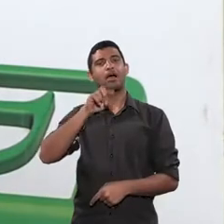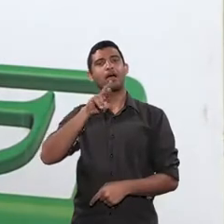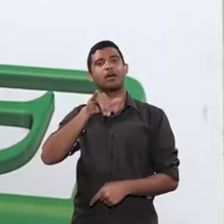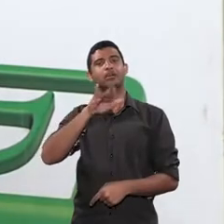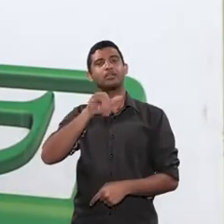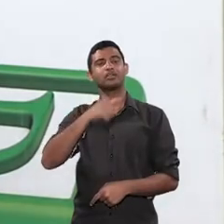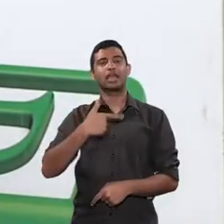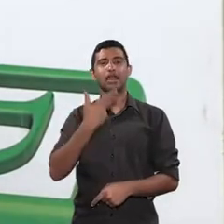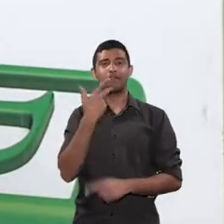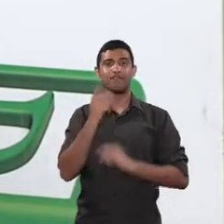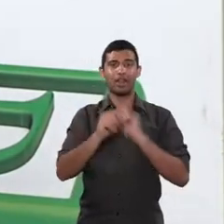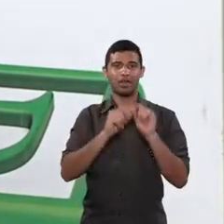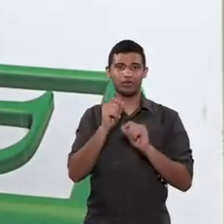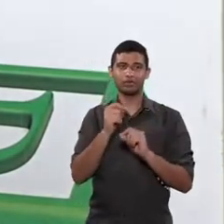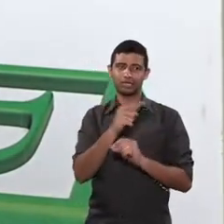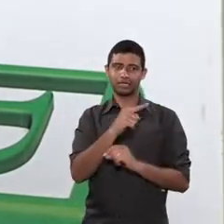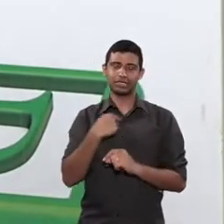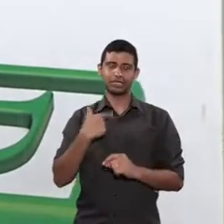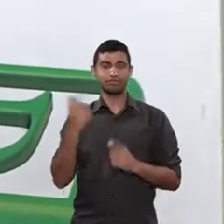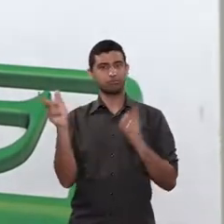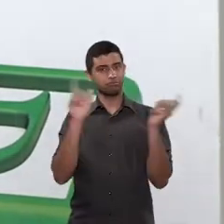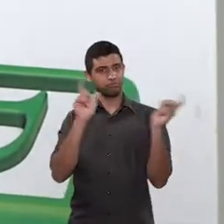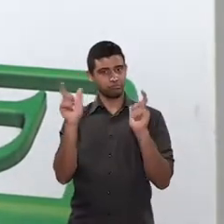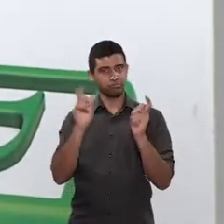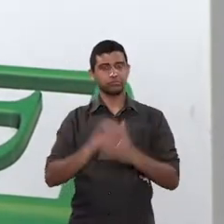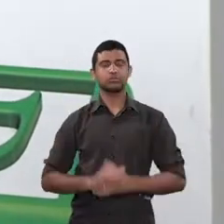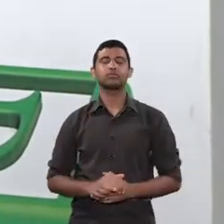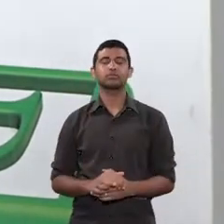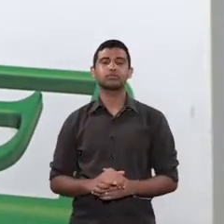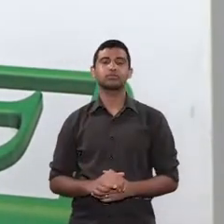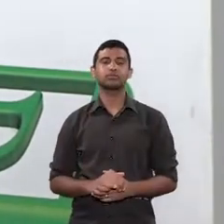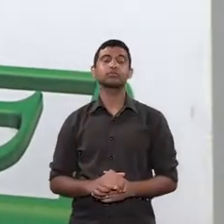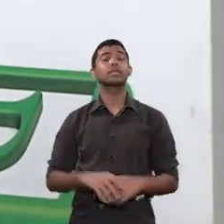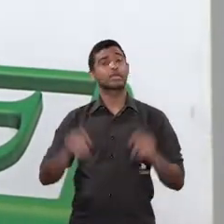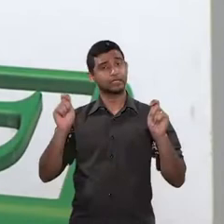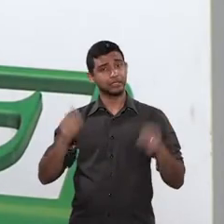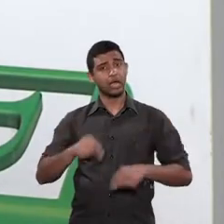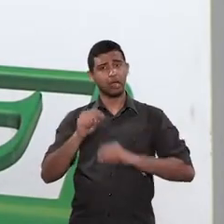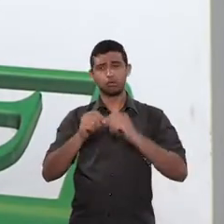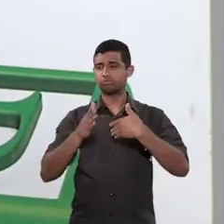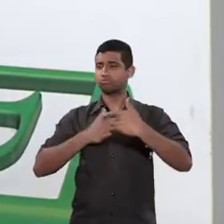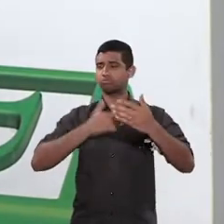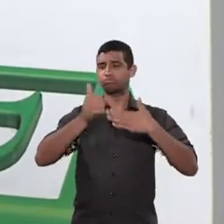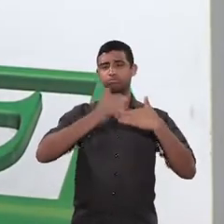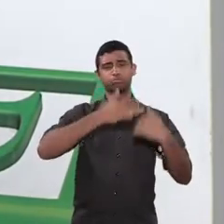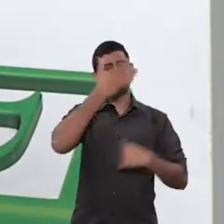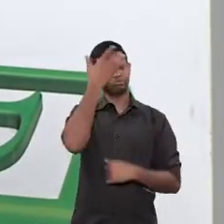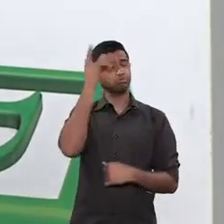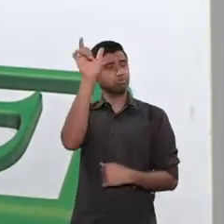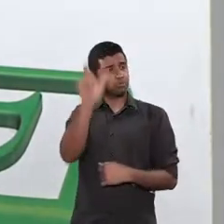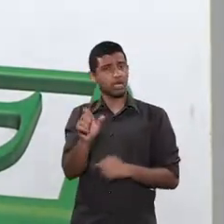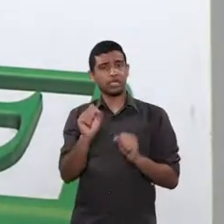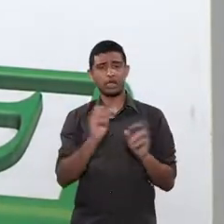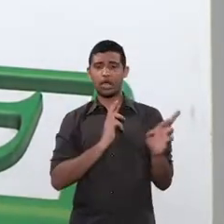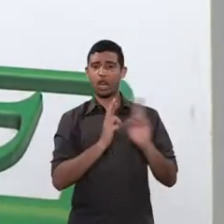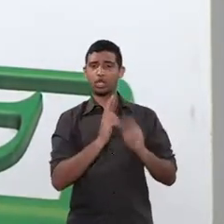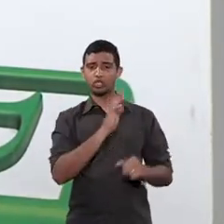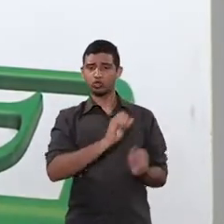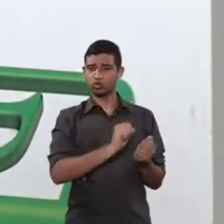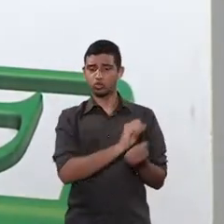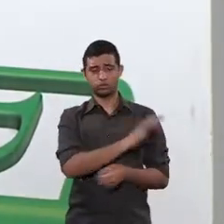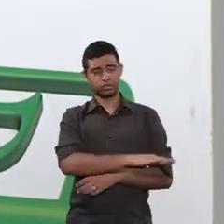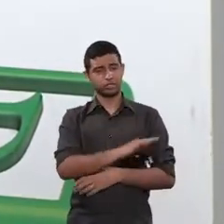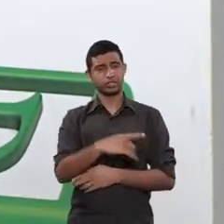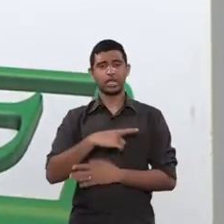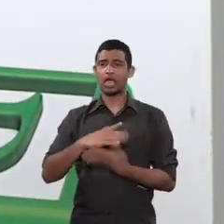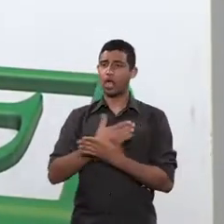sobre a síndrome da alianção parental. Vamos destacar bem o é a prática e a síndrome. Isso pode ser feito em qualquer pessoa que tenha relação com a criança. A